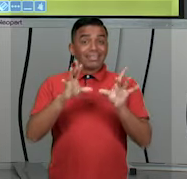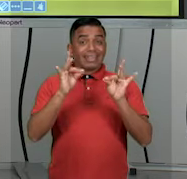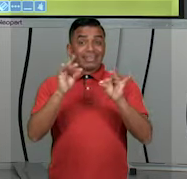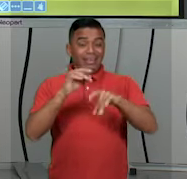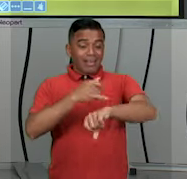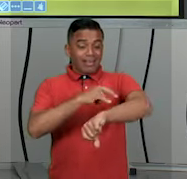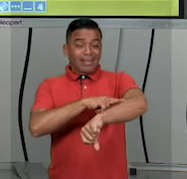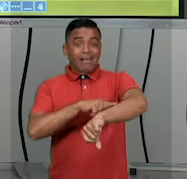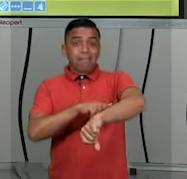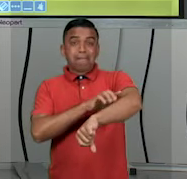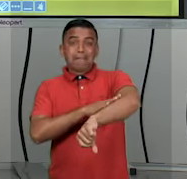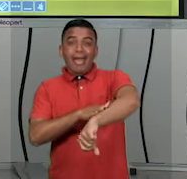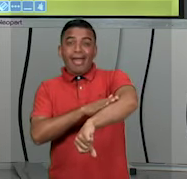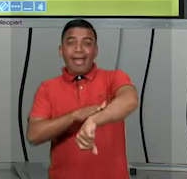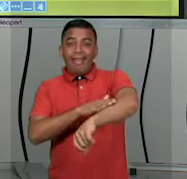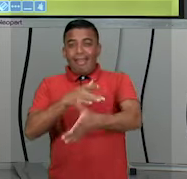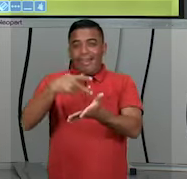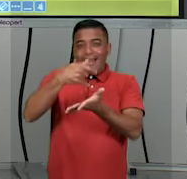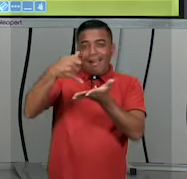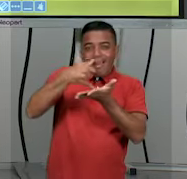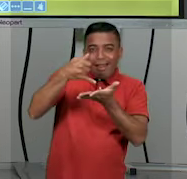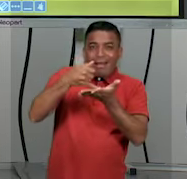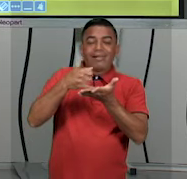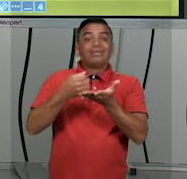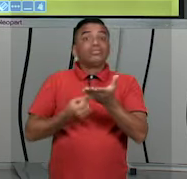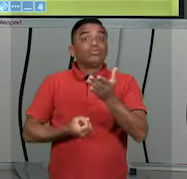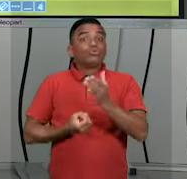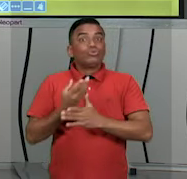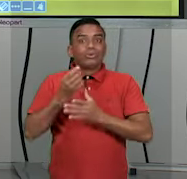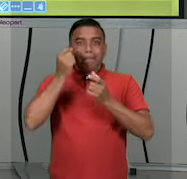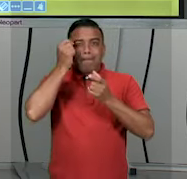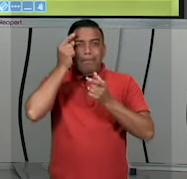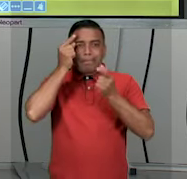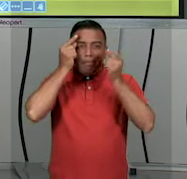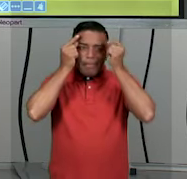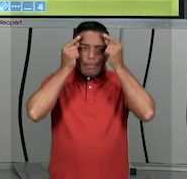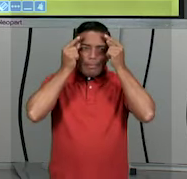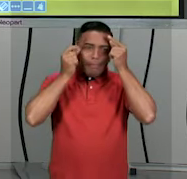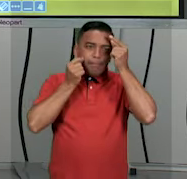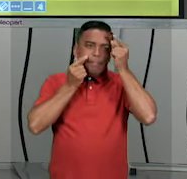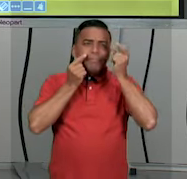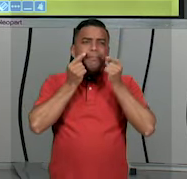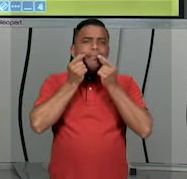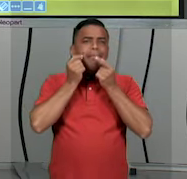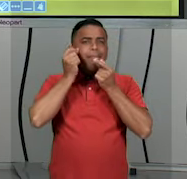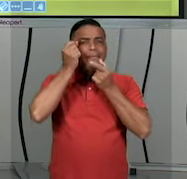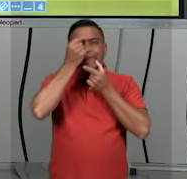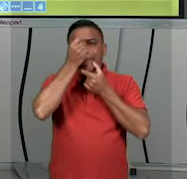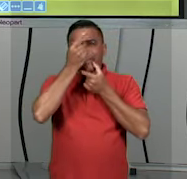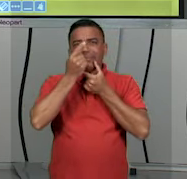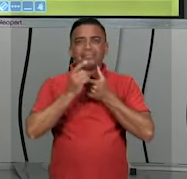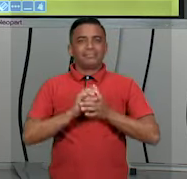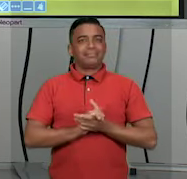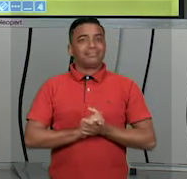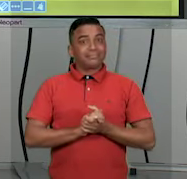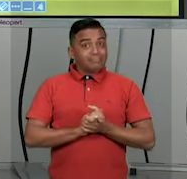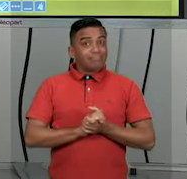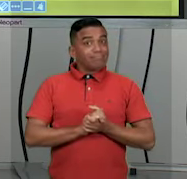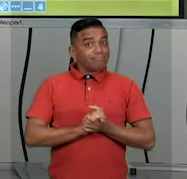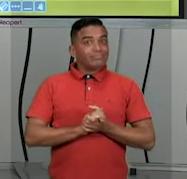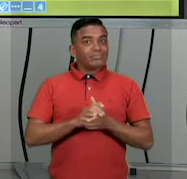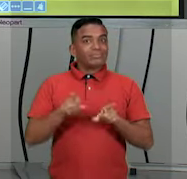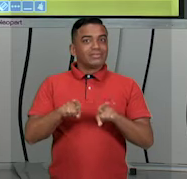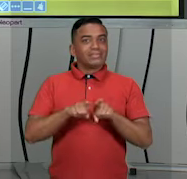pele aumentar e você pode ter cravos e espinhas, né? Então, tudo muda, o